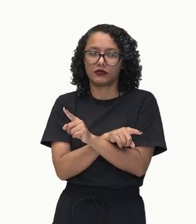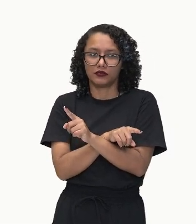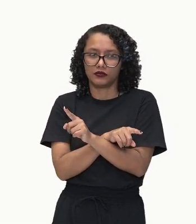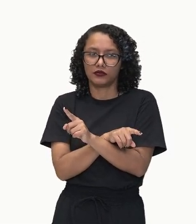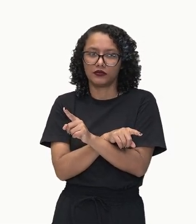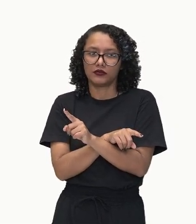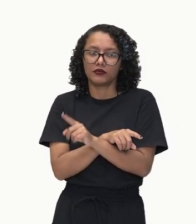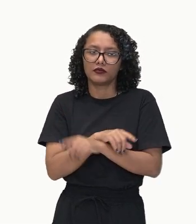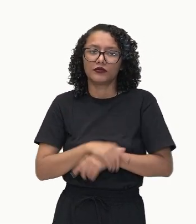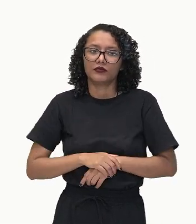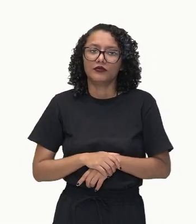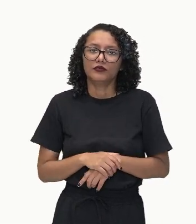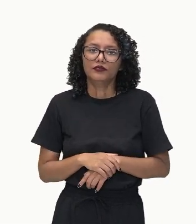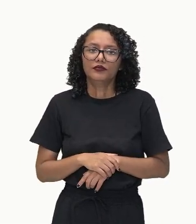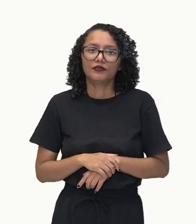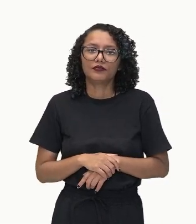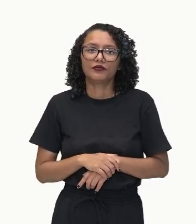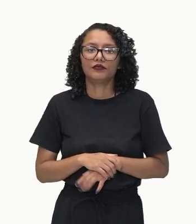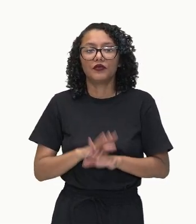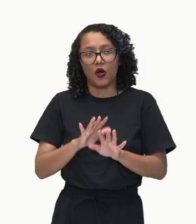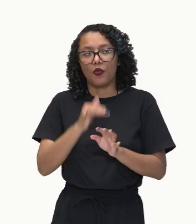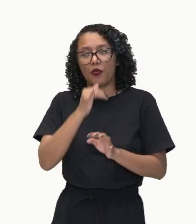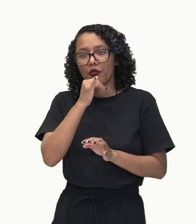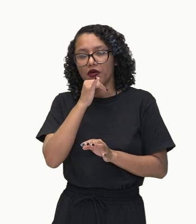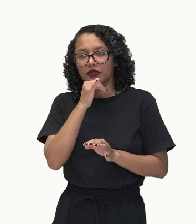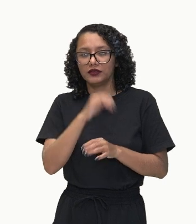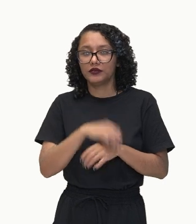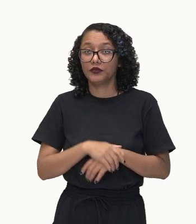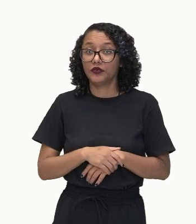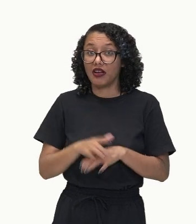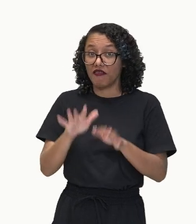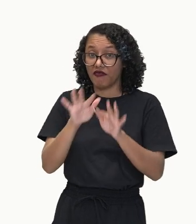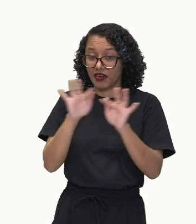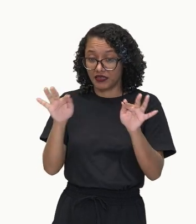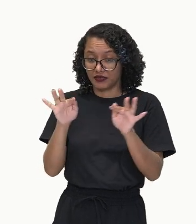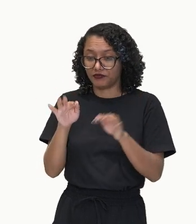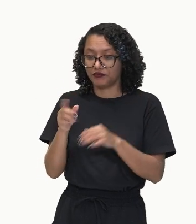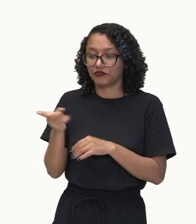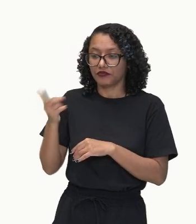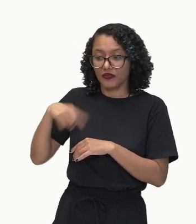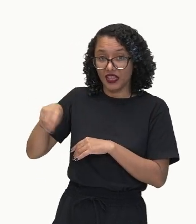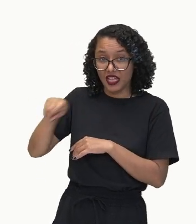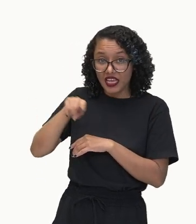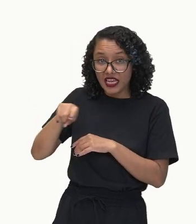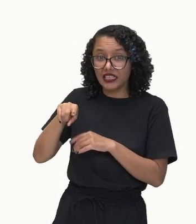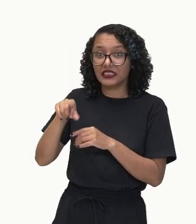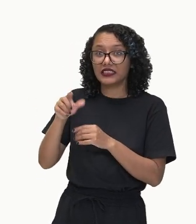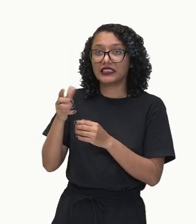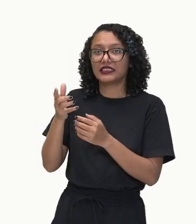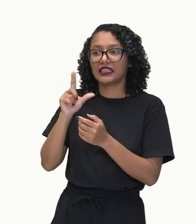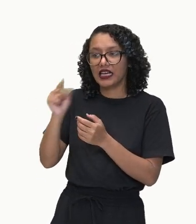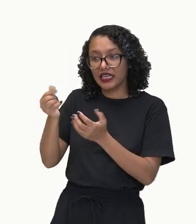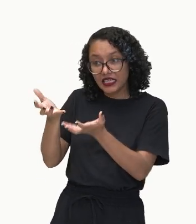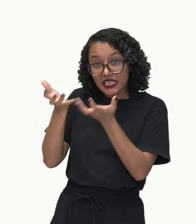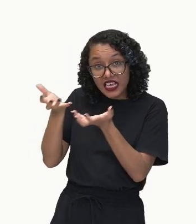Como? Olha só. Eles queriam sair. Olha a afirmativa, né? Eles queriam sair. Eles saíram?